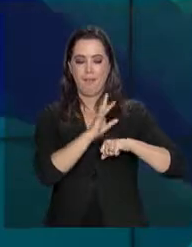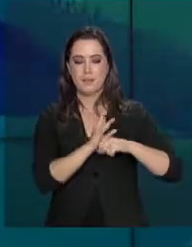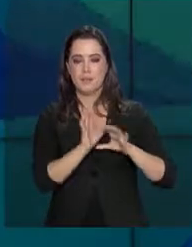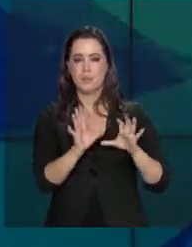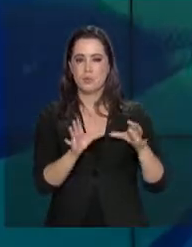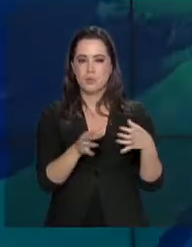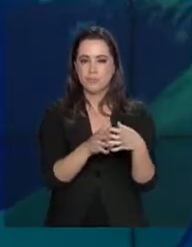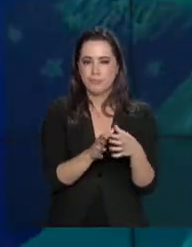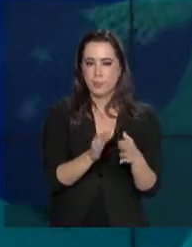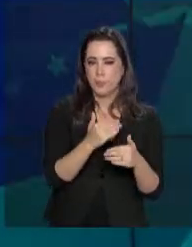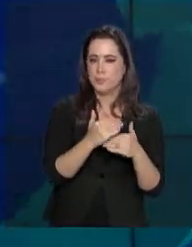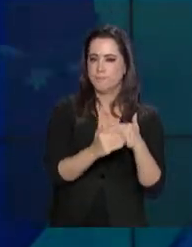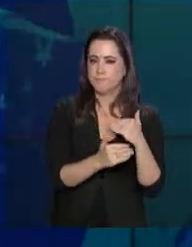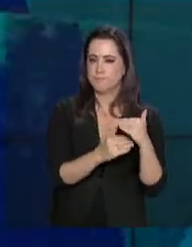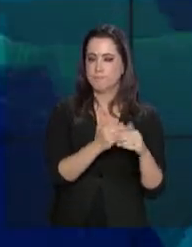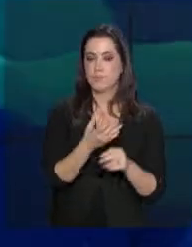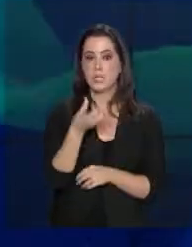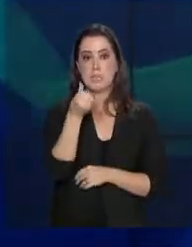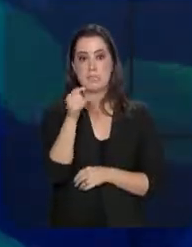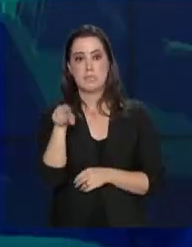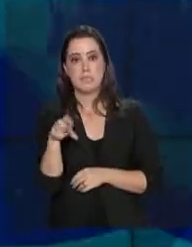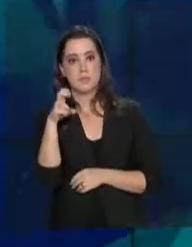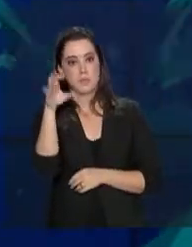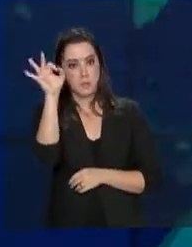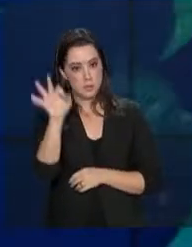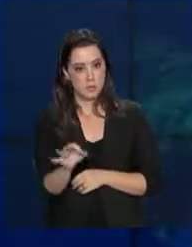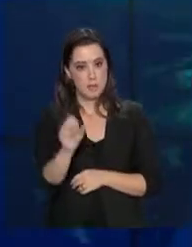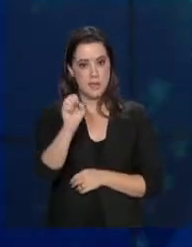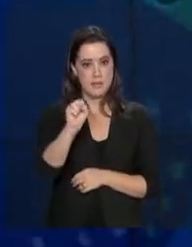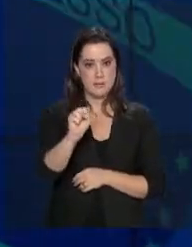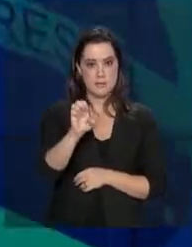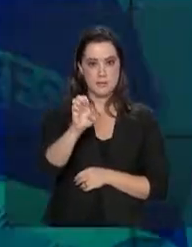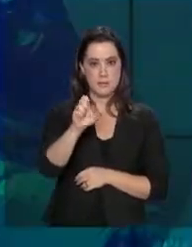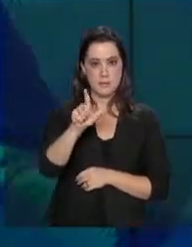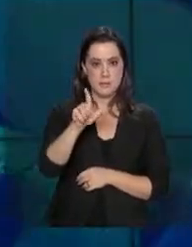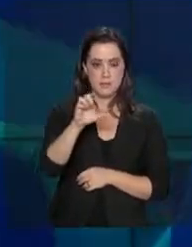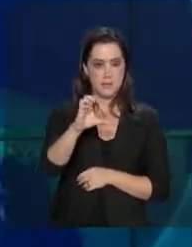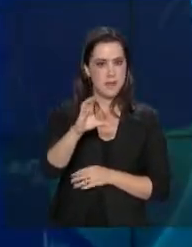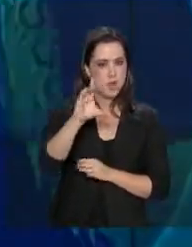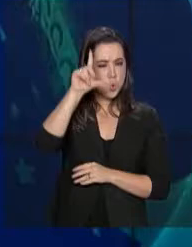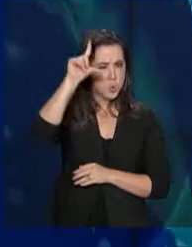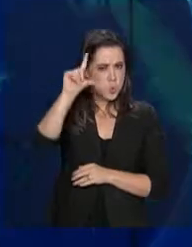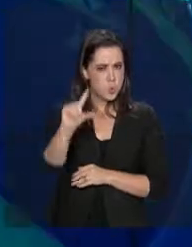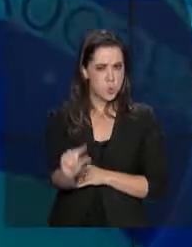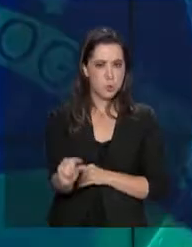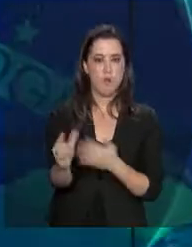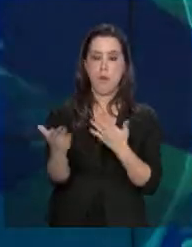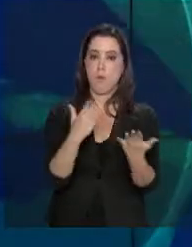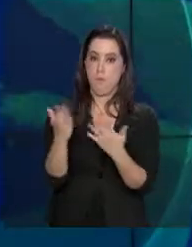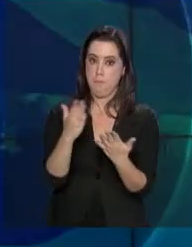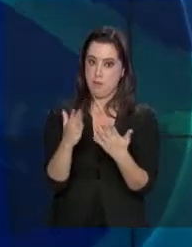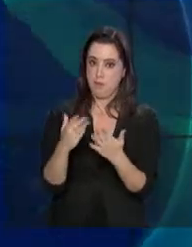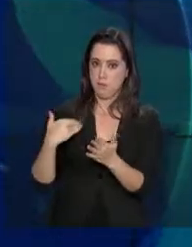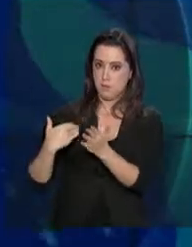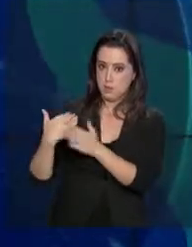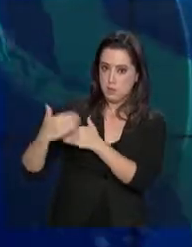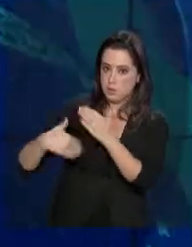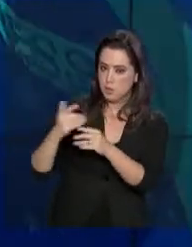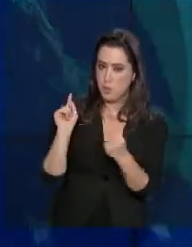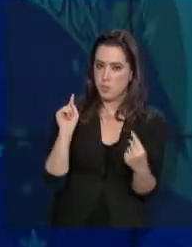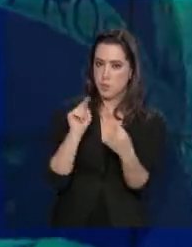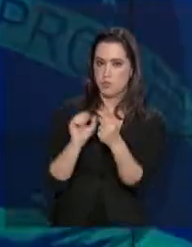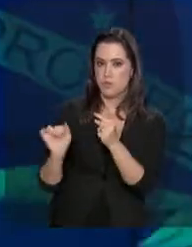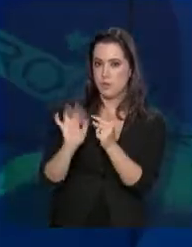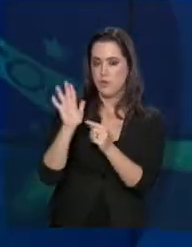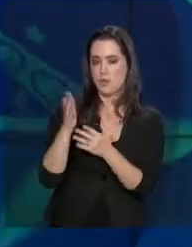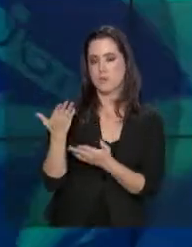emergentes como o Brasil. Com 6,5%, a Selic está no menor patamar desde o início do regime de metas